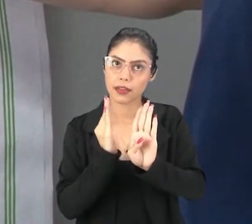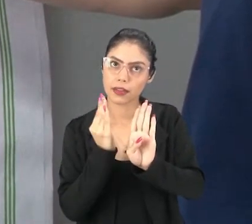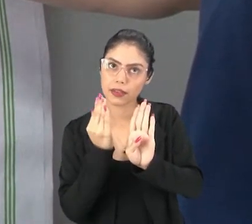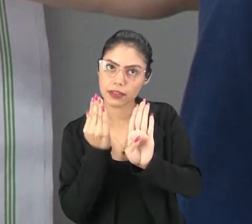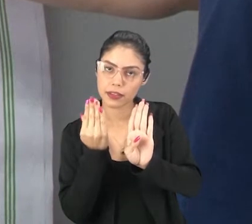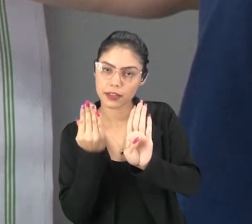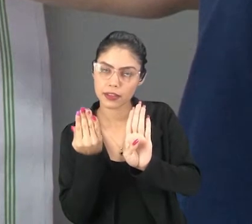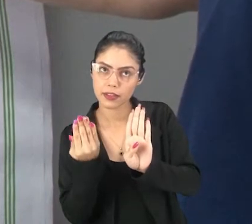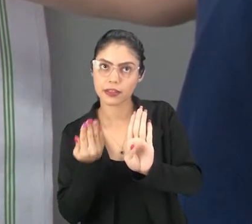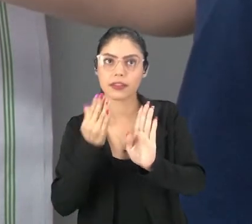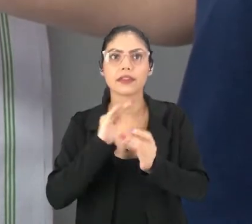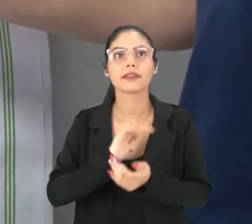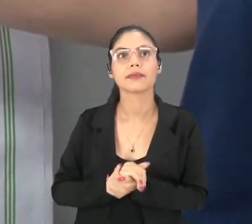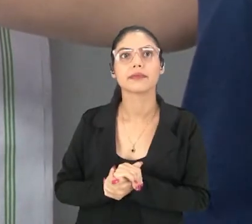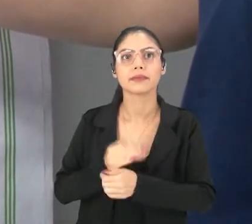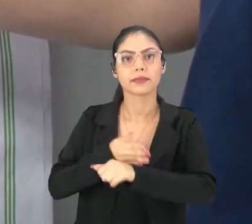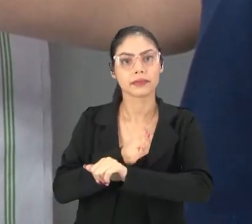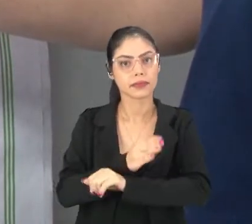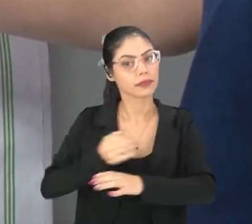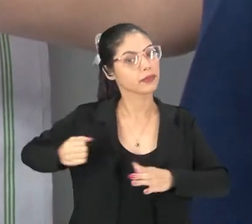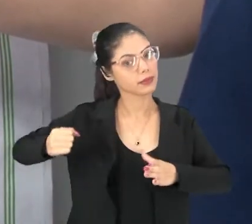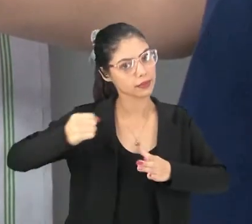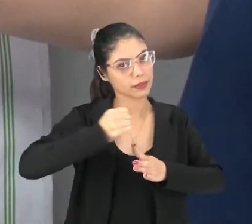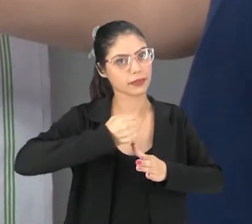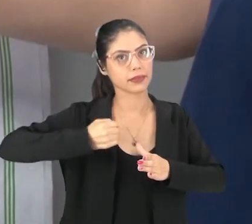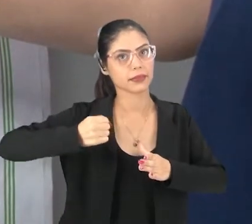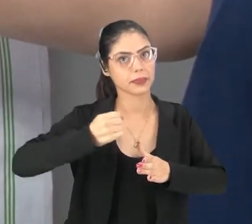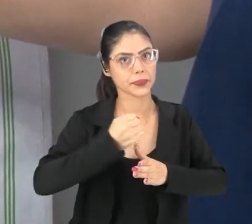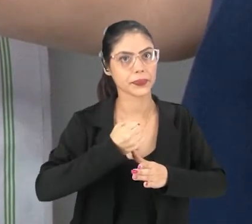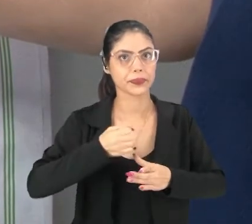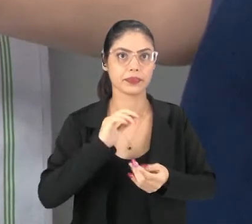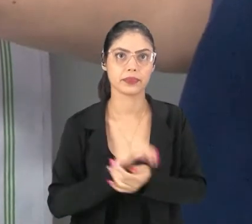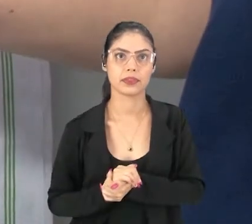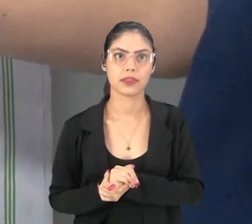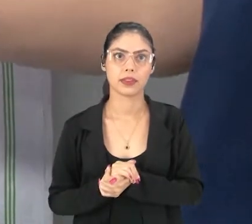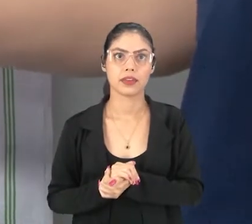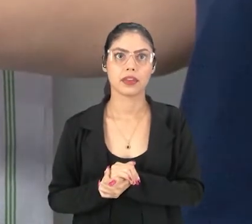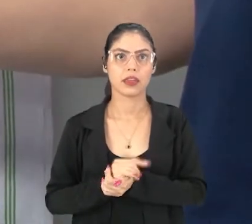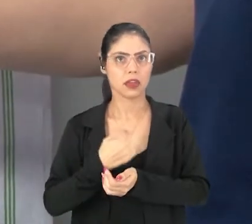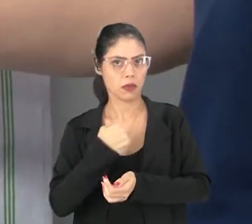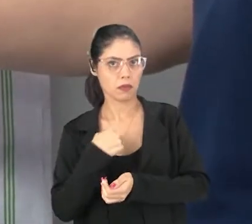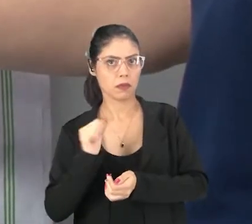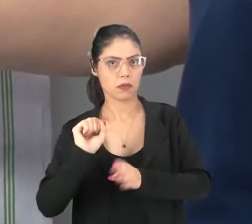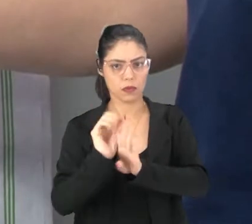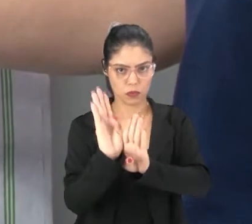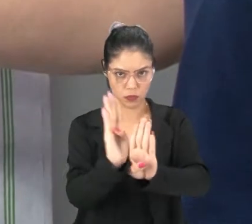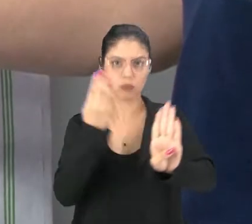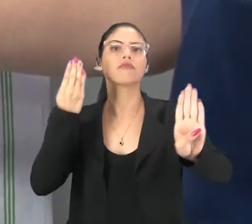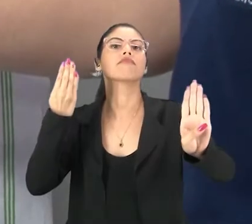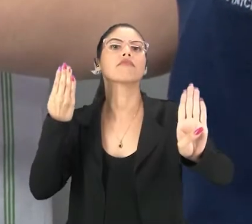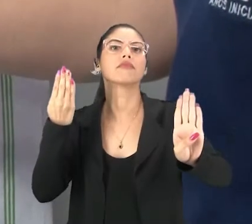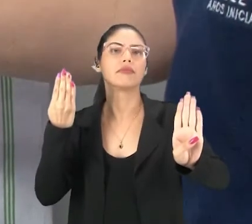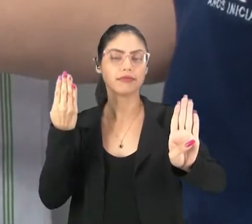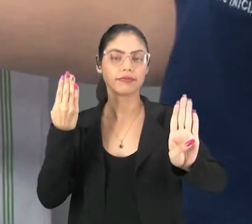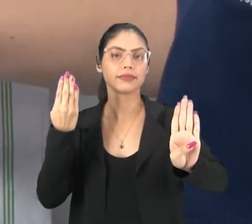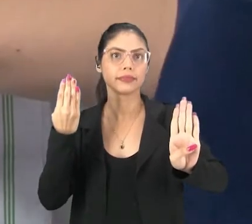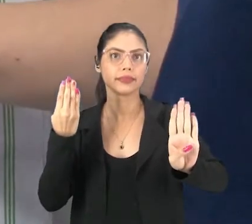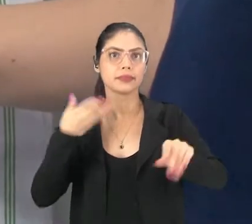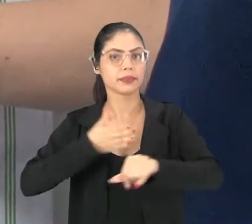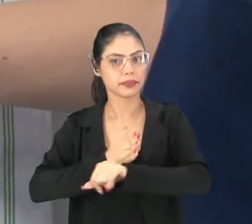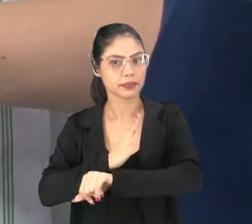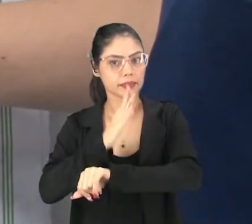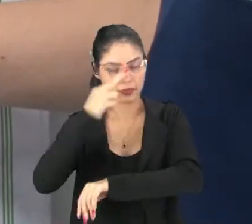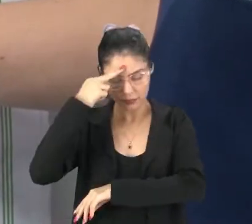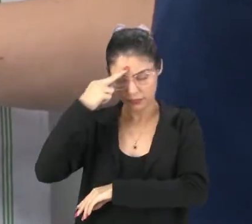bem pra zenteira Para passar a cozinheira Eu abro de supetão